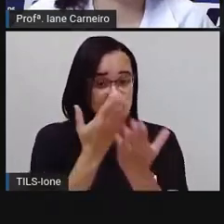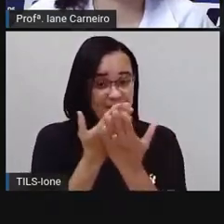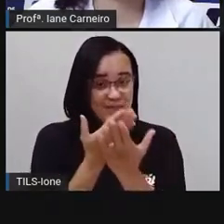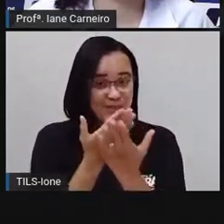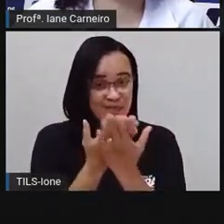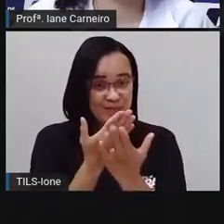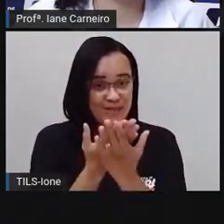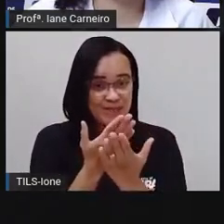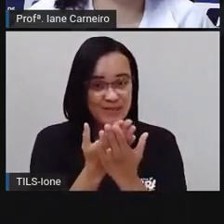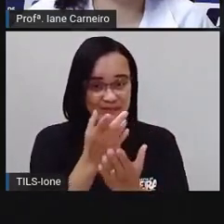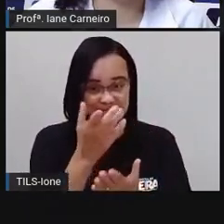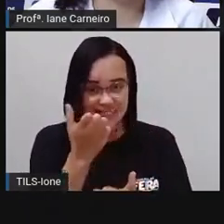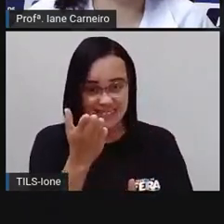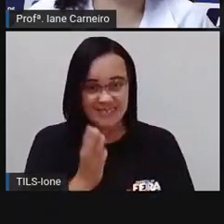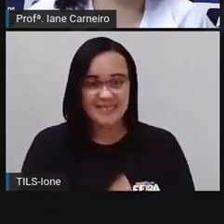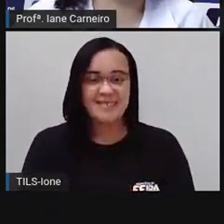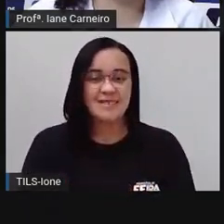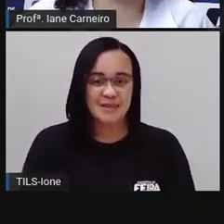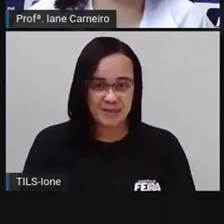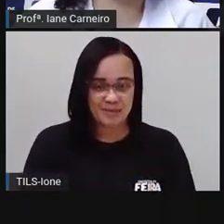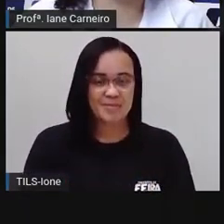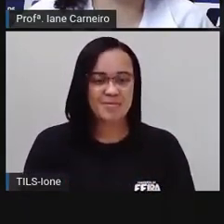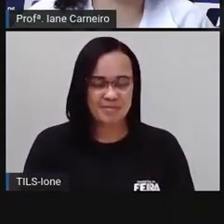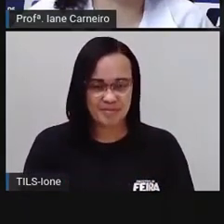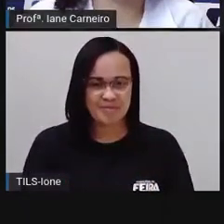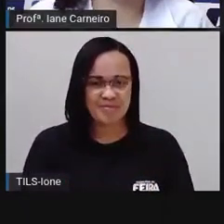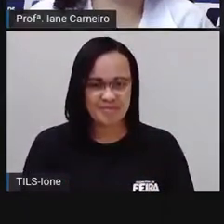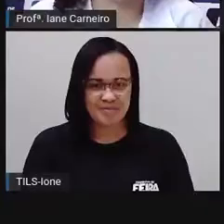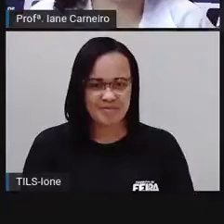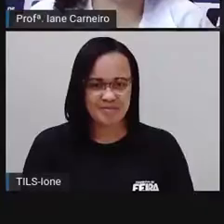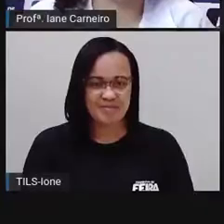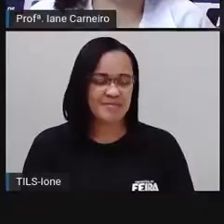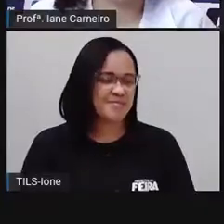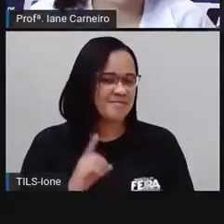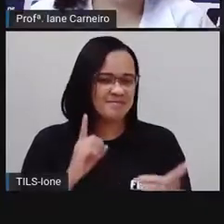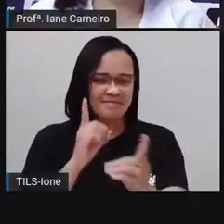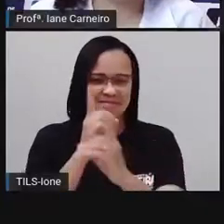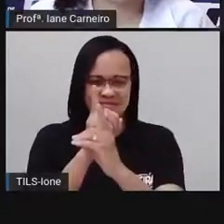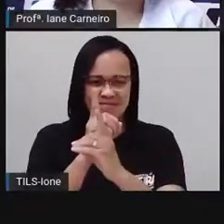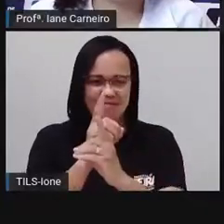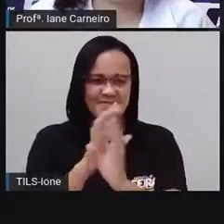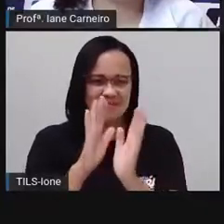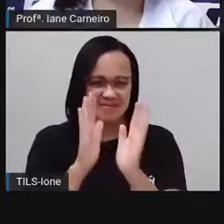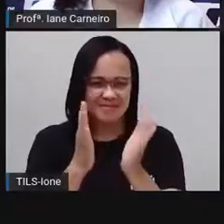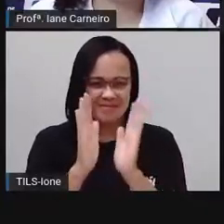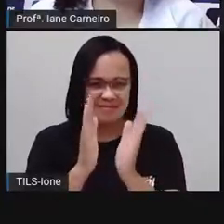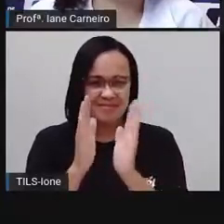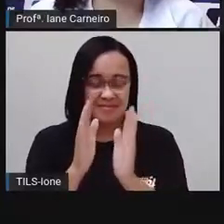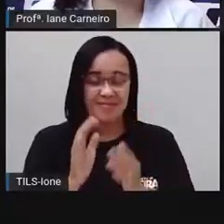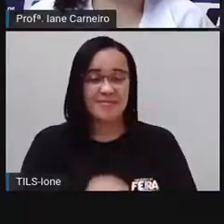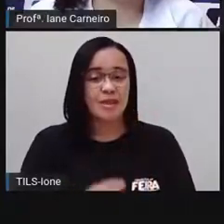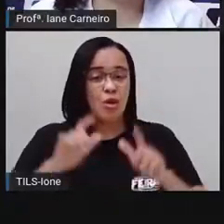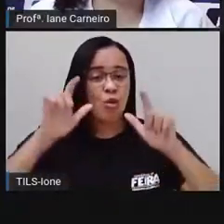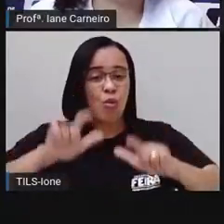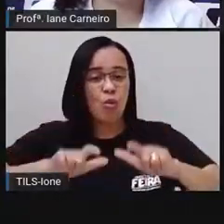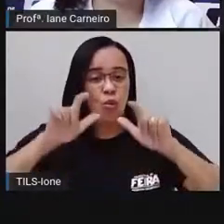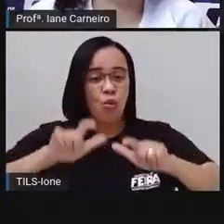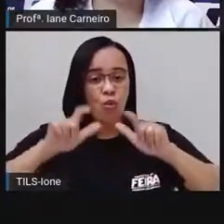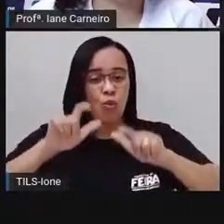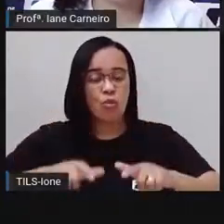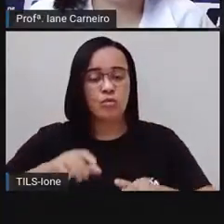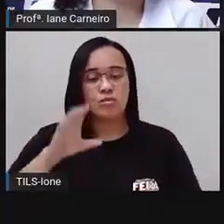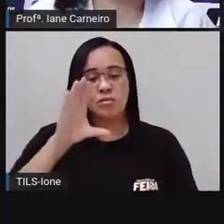Tá chegando na escola. Pró, isso, chegou, ó. Aqui é o bairro, ó, do Campo